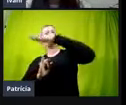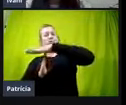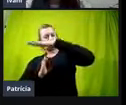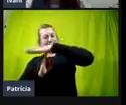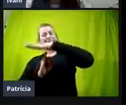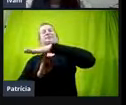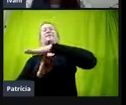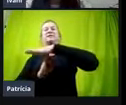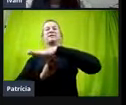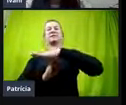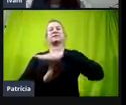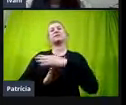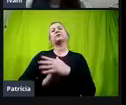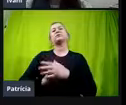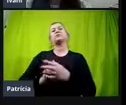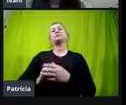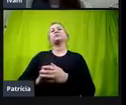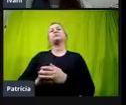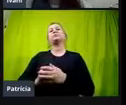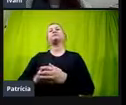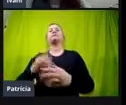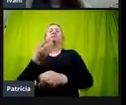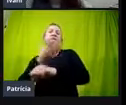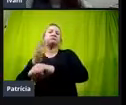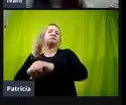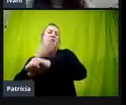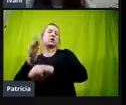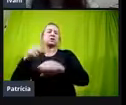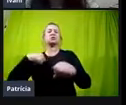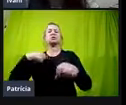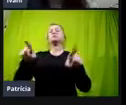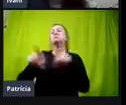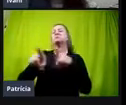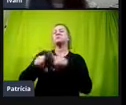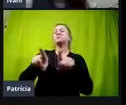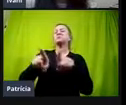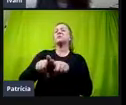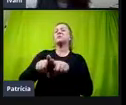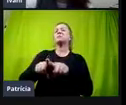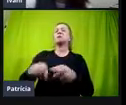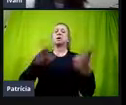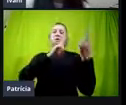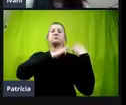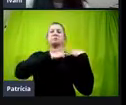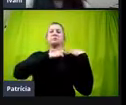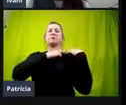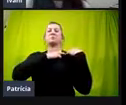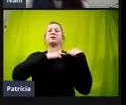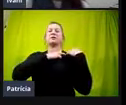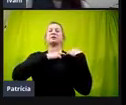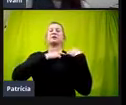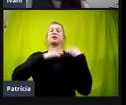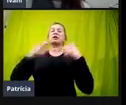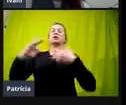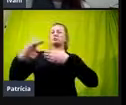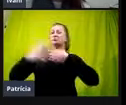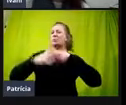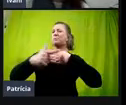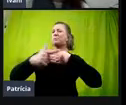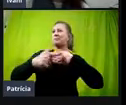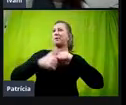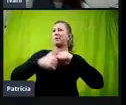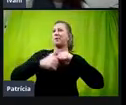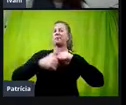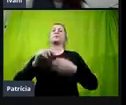ele vem sendo colocado em prática e eu também tenho como responsabilidade esse papel. e aí as pessoas me